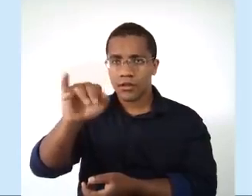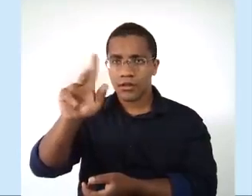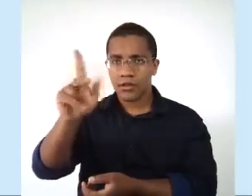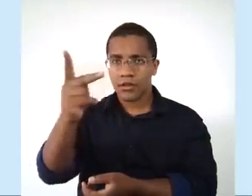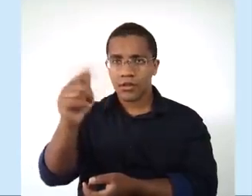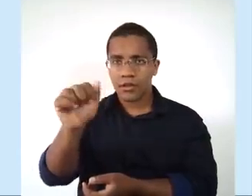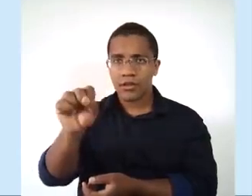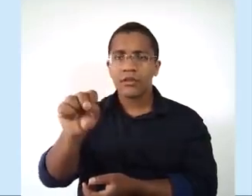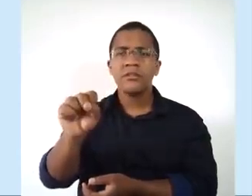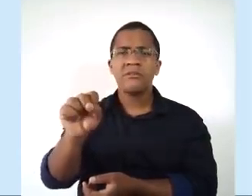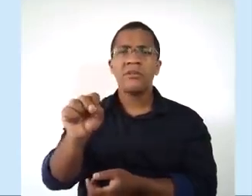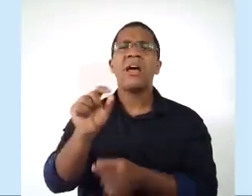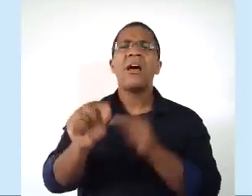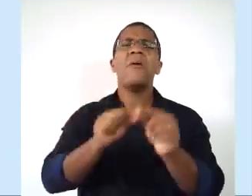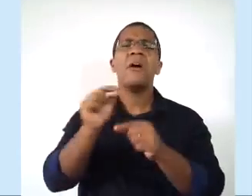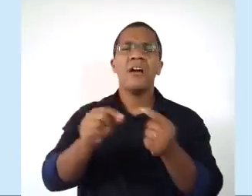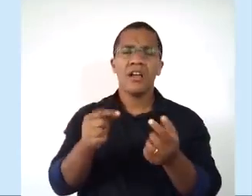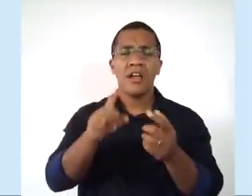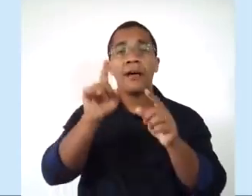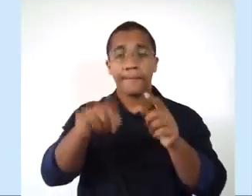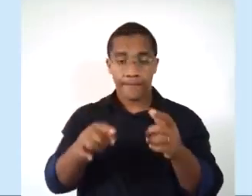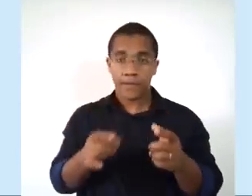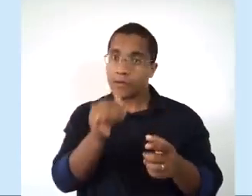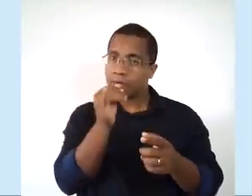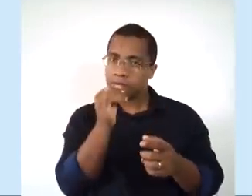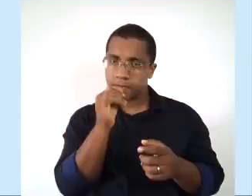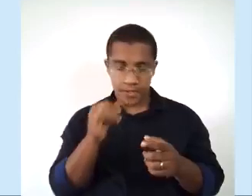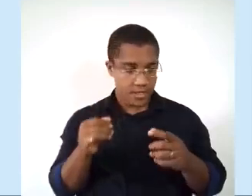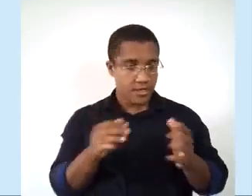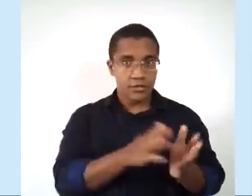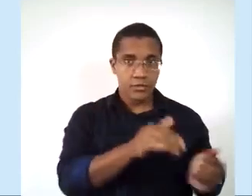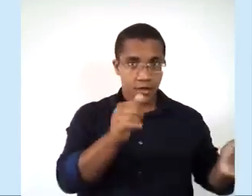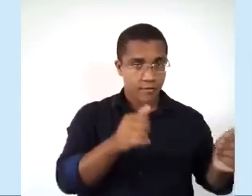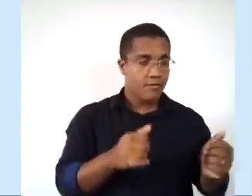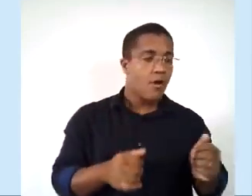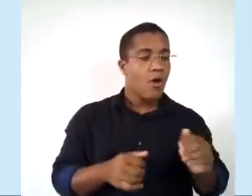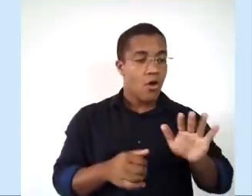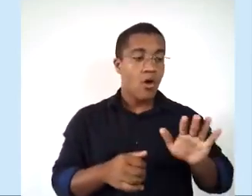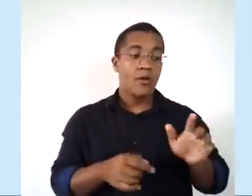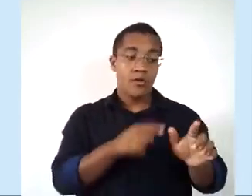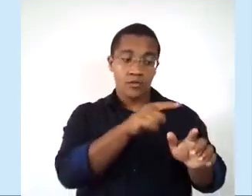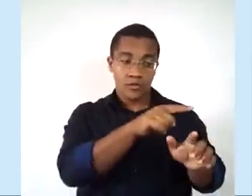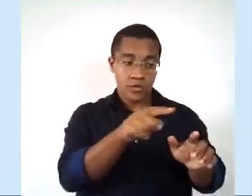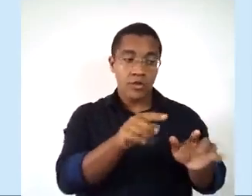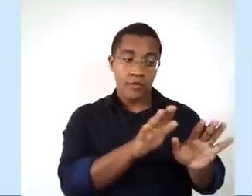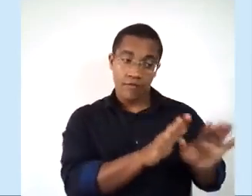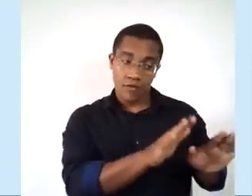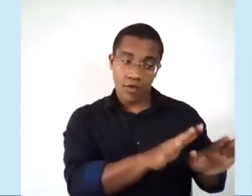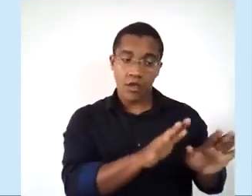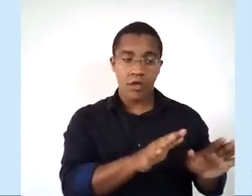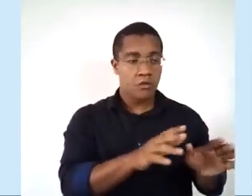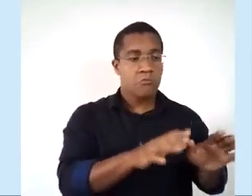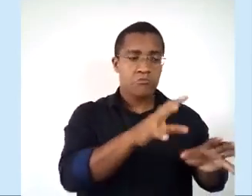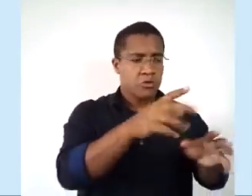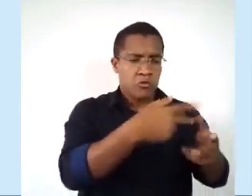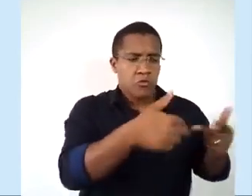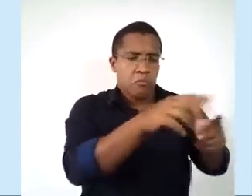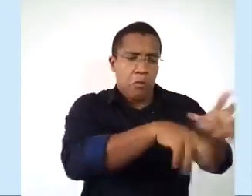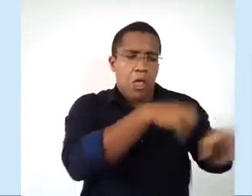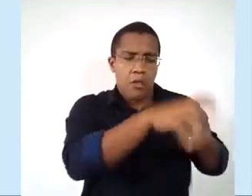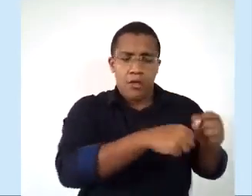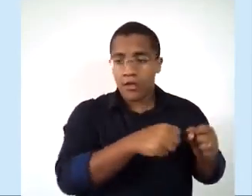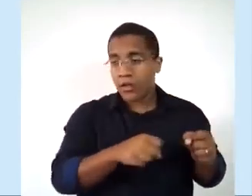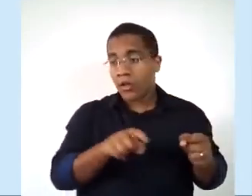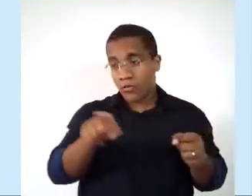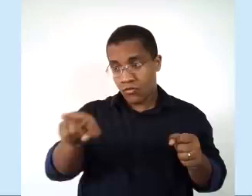portugueses, no qual dizia, ó, português, tu fica nesse teu lado da linha aí, a gente fica do nosso lado e cada um explora e domina a região que quer,